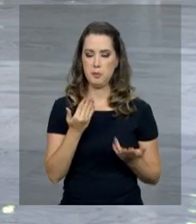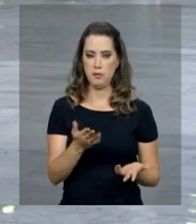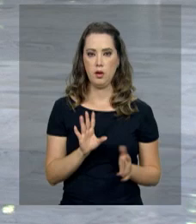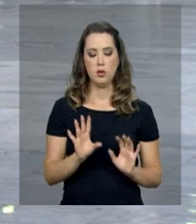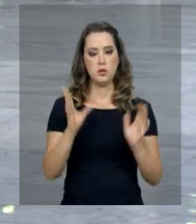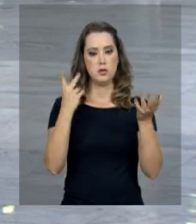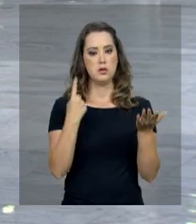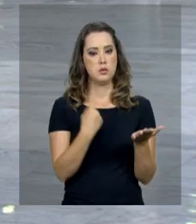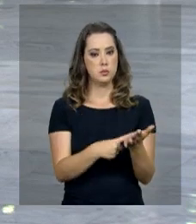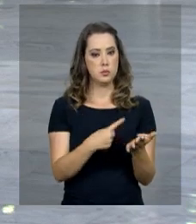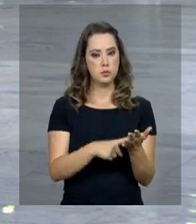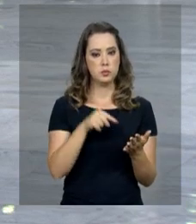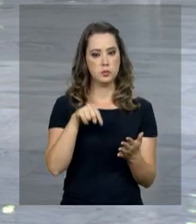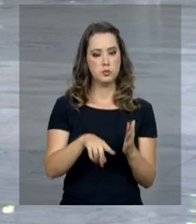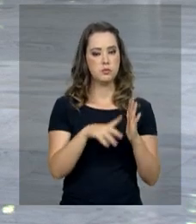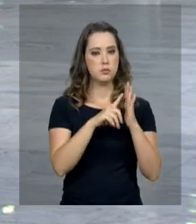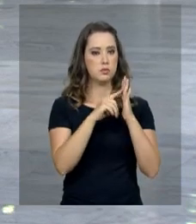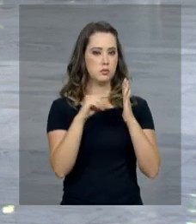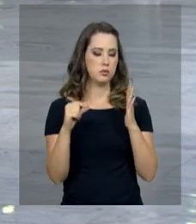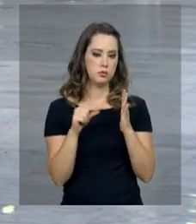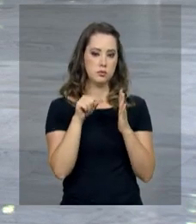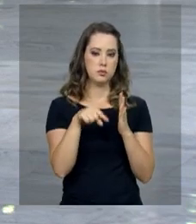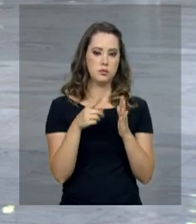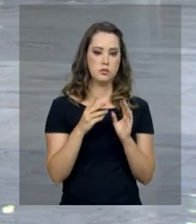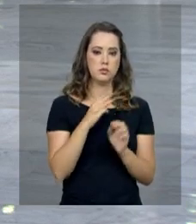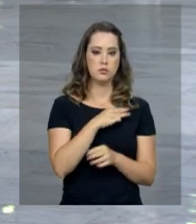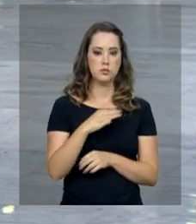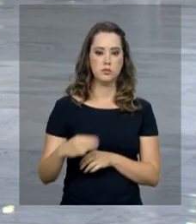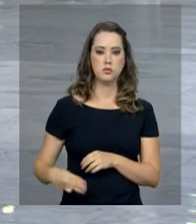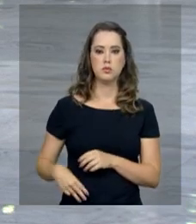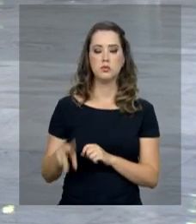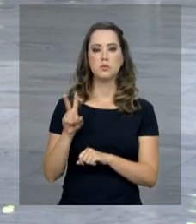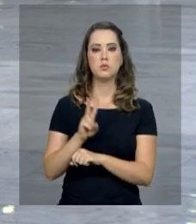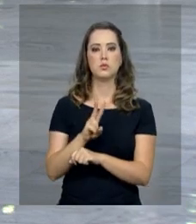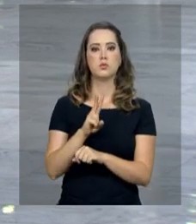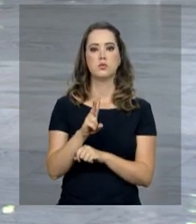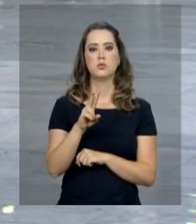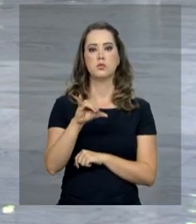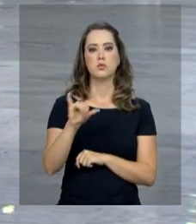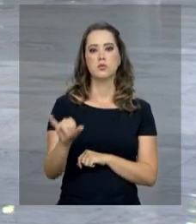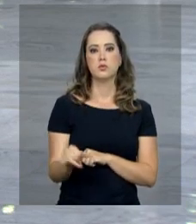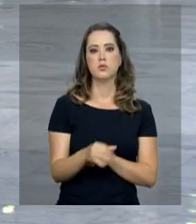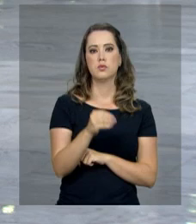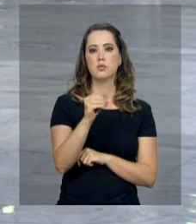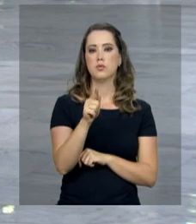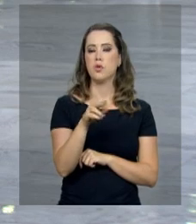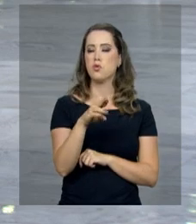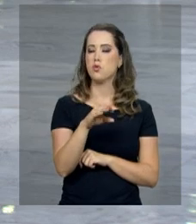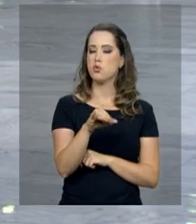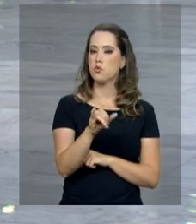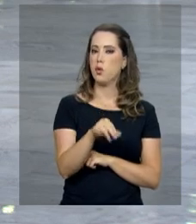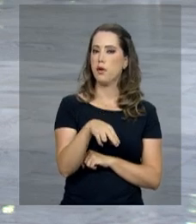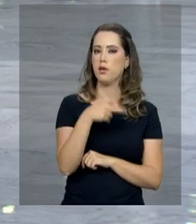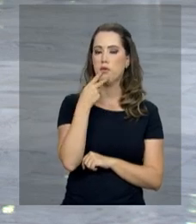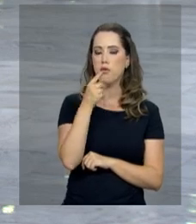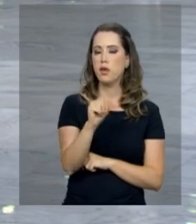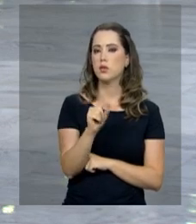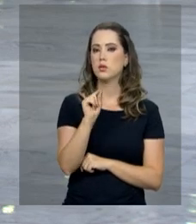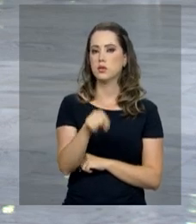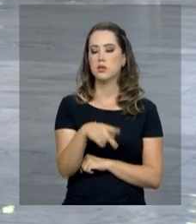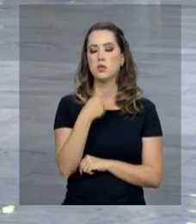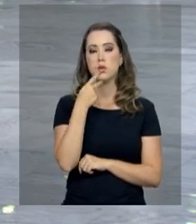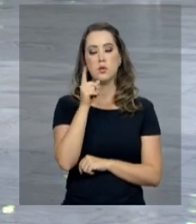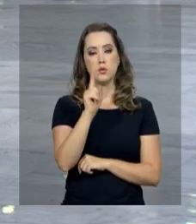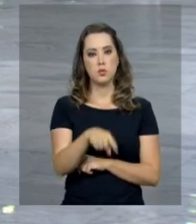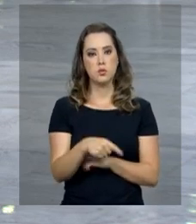na sala de audiências no Palácio do Planalto, o ministro da Defesa, Joaquim Silva Iluna, ele falou, disse